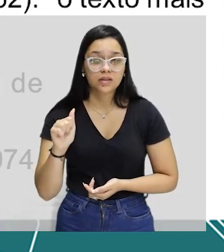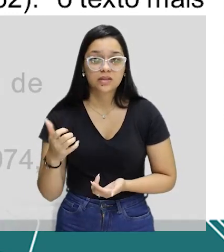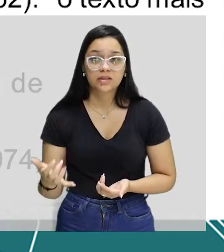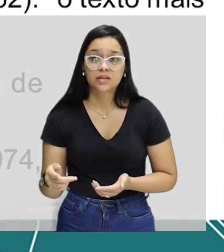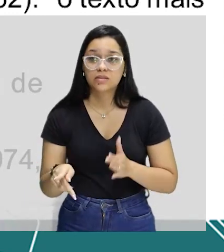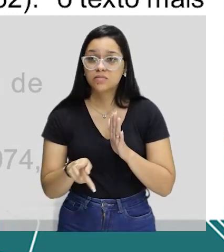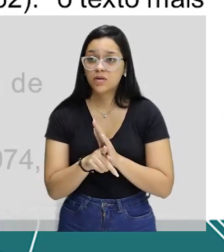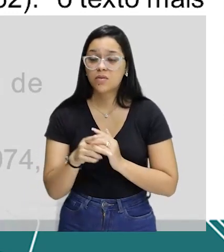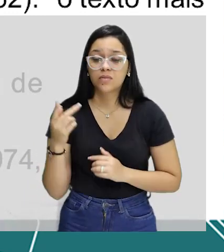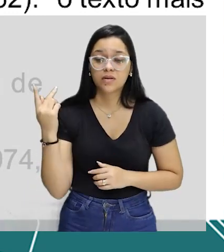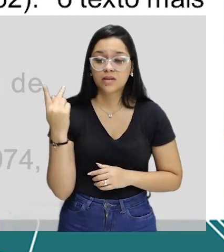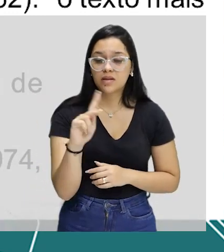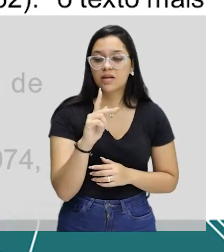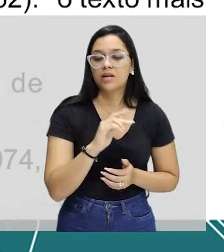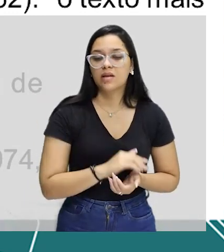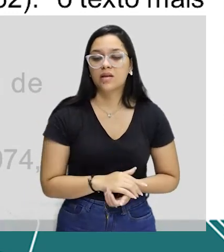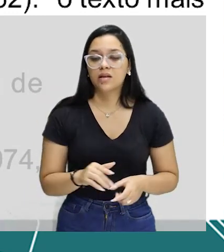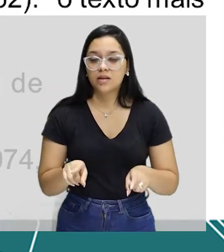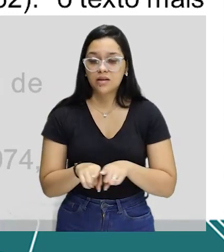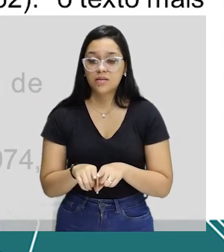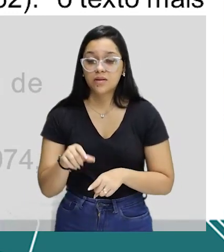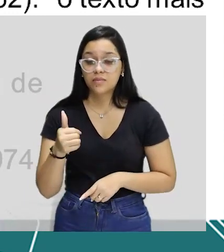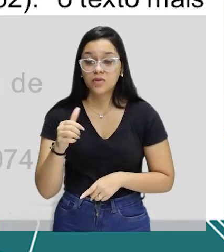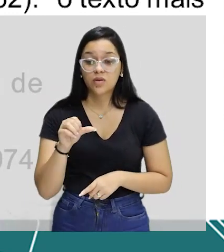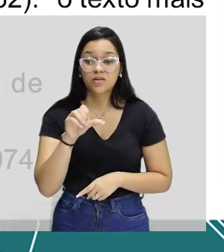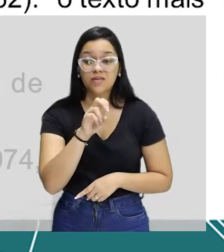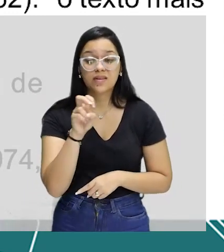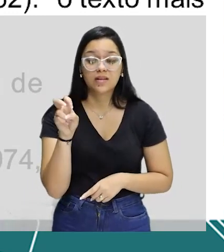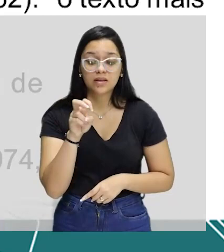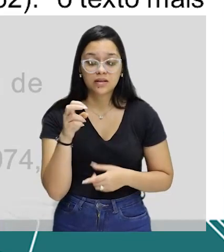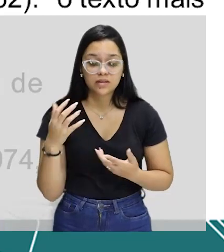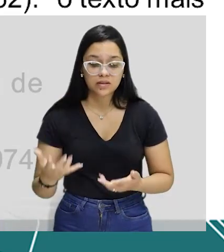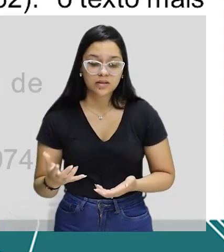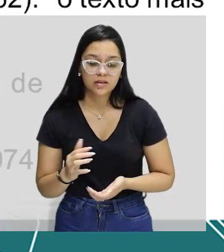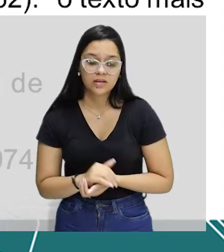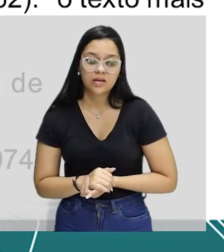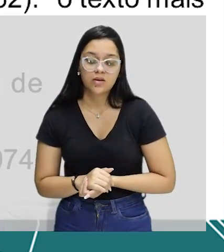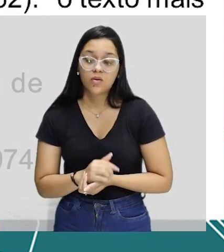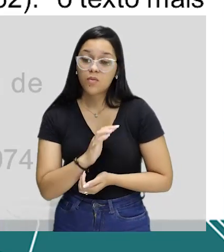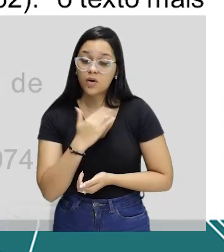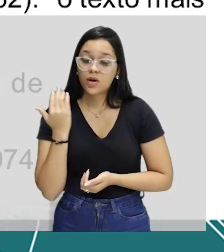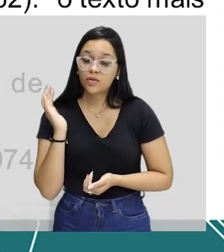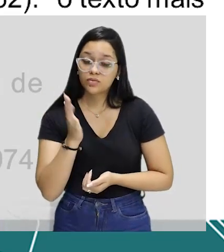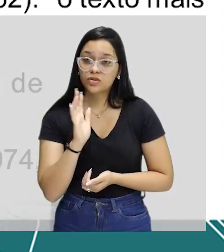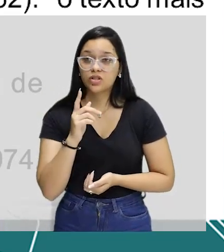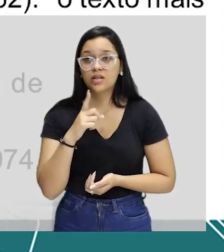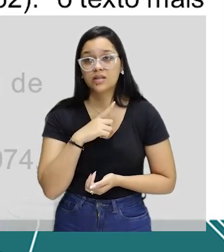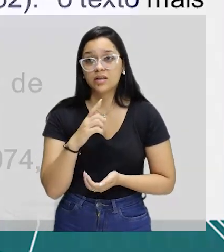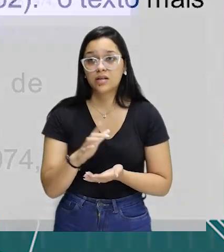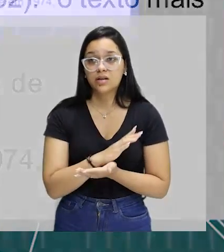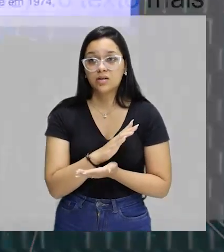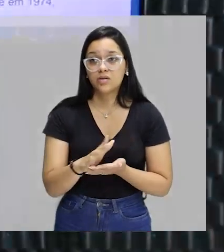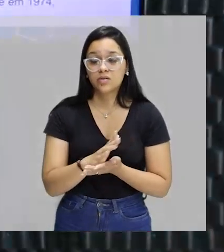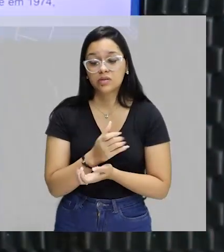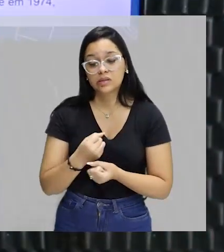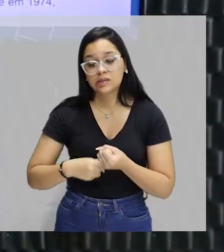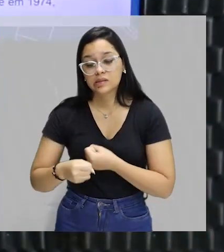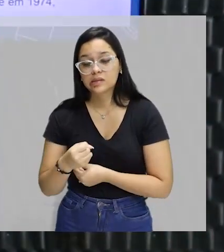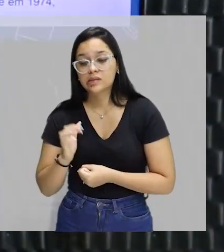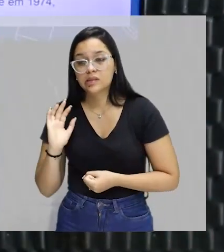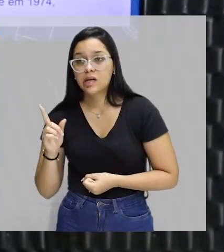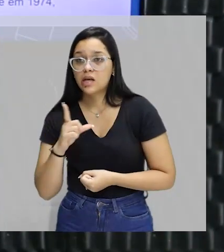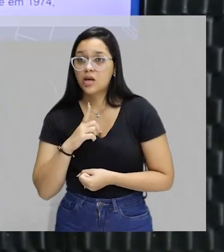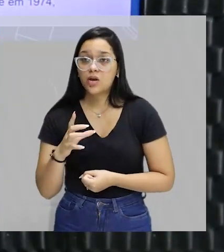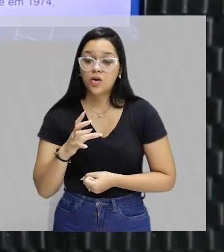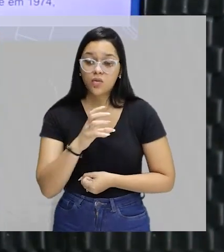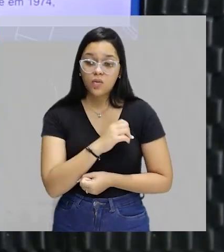da carreira dele deslanchar. Isso em 1955. A Ariano Suassuna morreu recentemente, há alguns poucos anos atrás. Eu